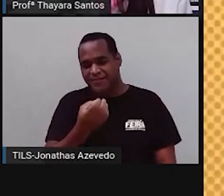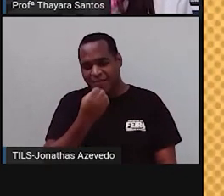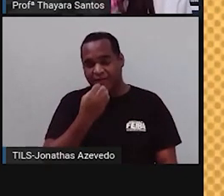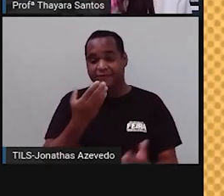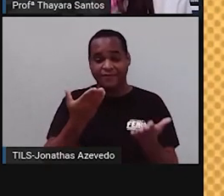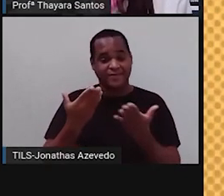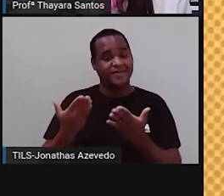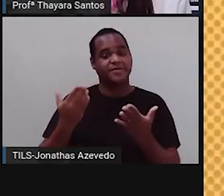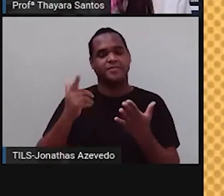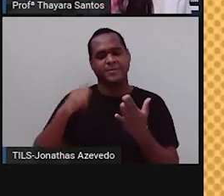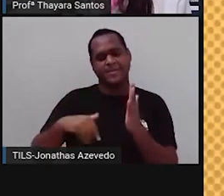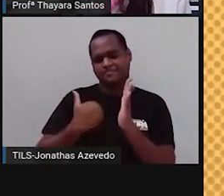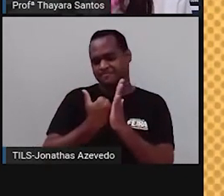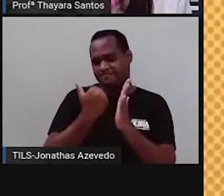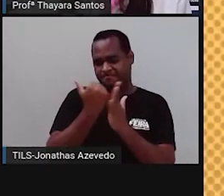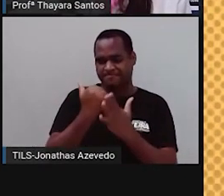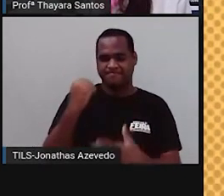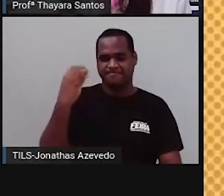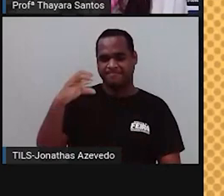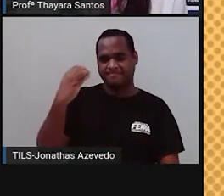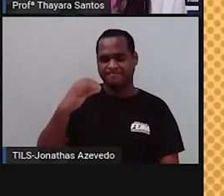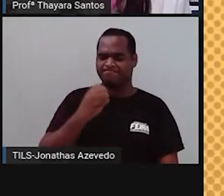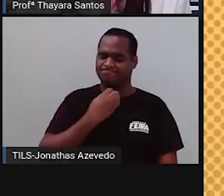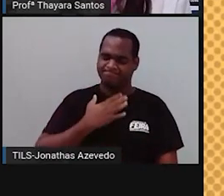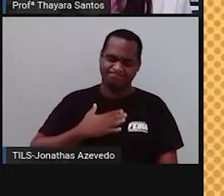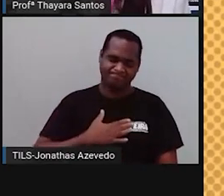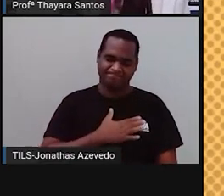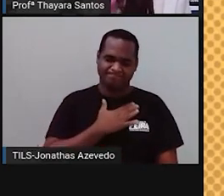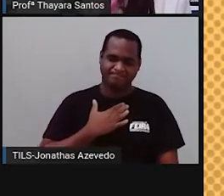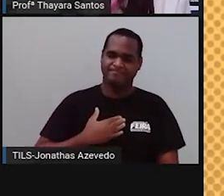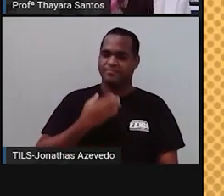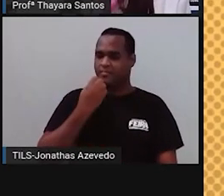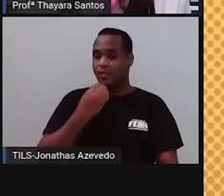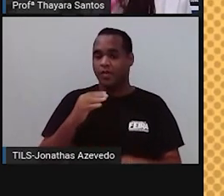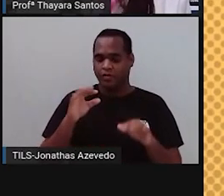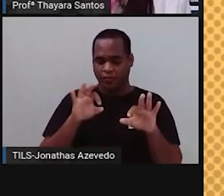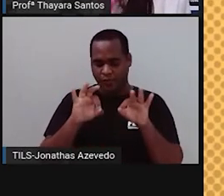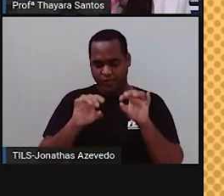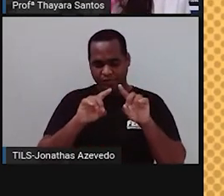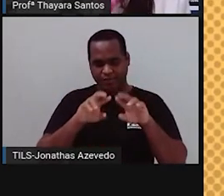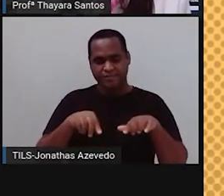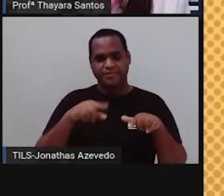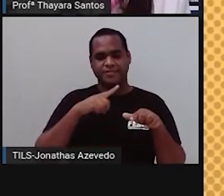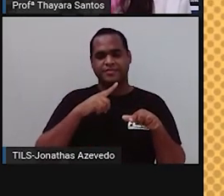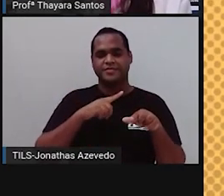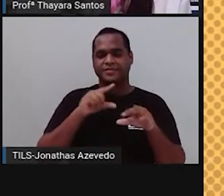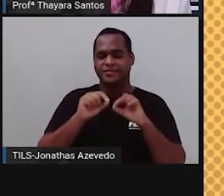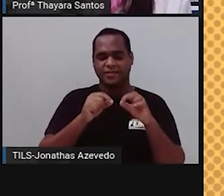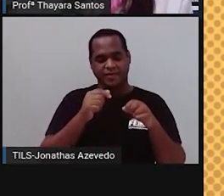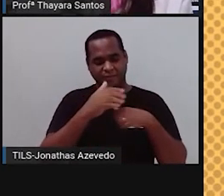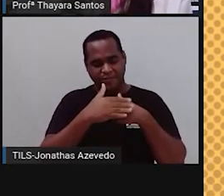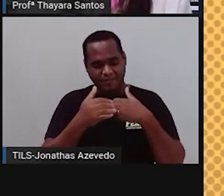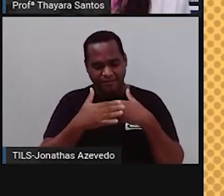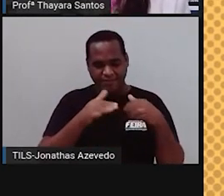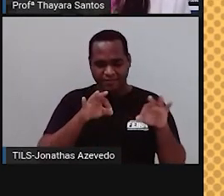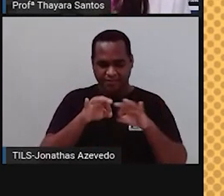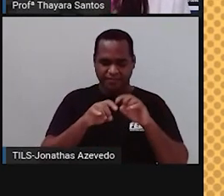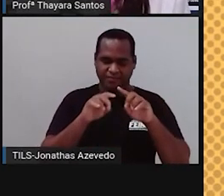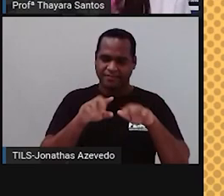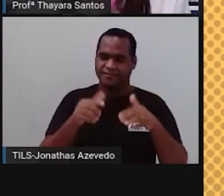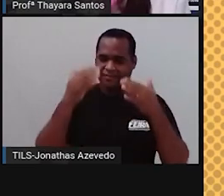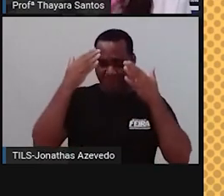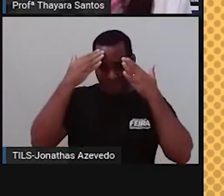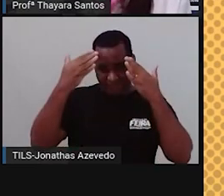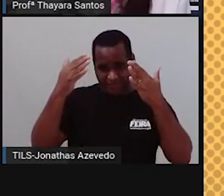a mais uma aula de ciências, é um prazer enorme ter vocês conosco, tudo que é feito aqui está sendo preparado com muito carinho para vocês, então muito